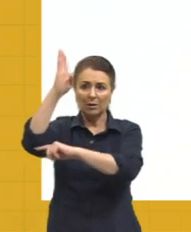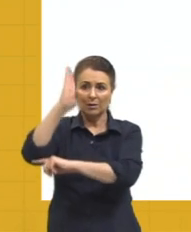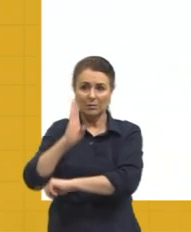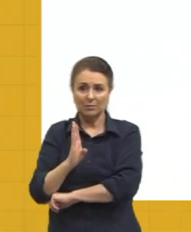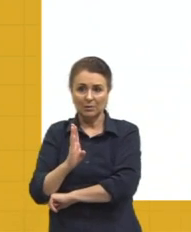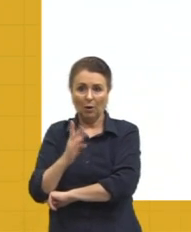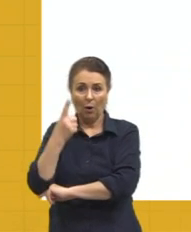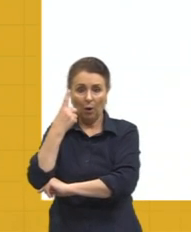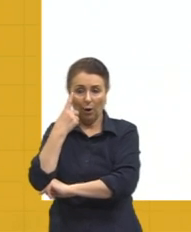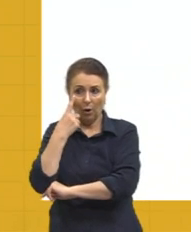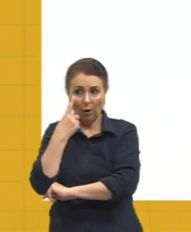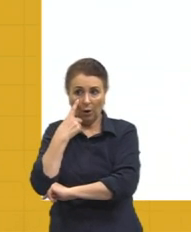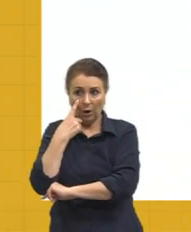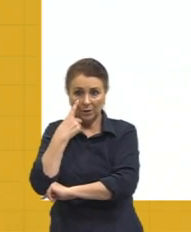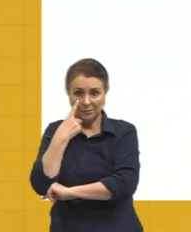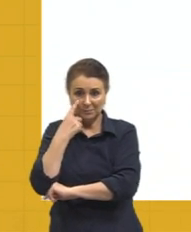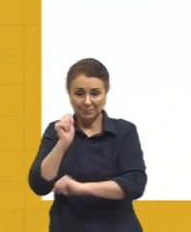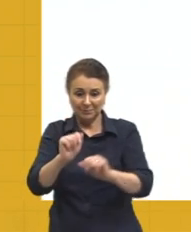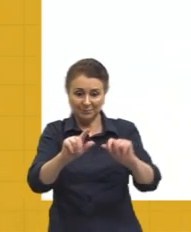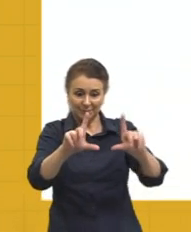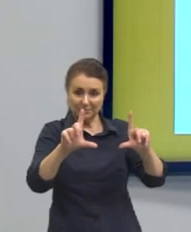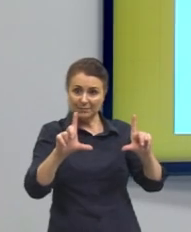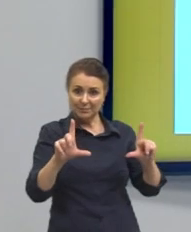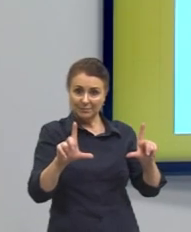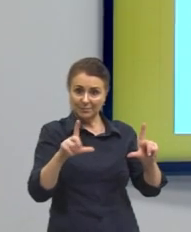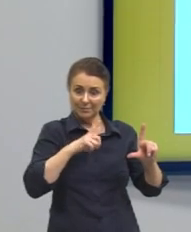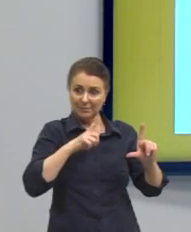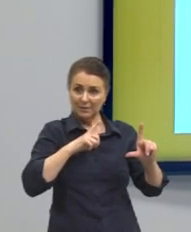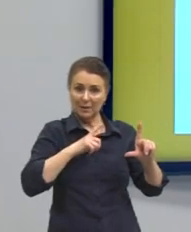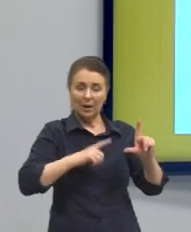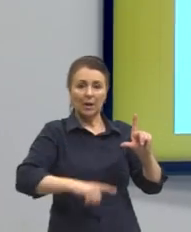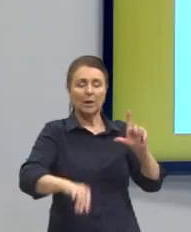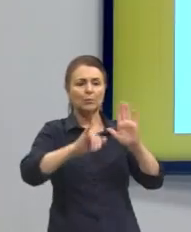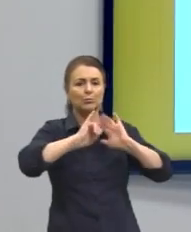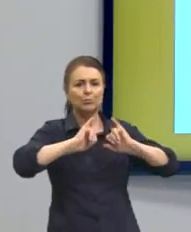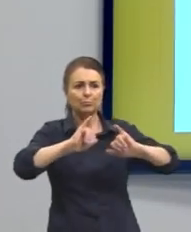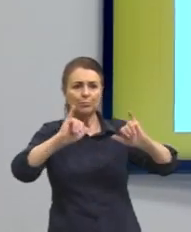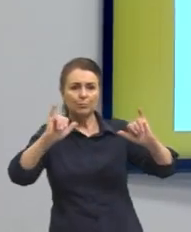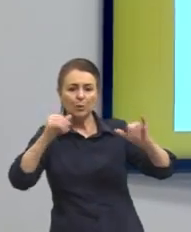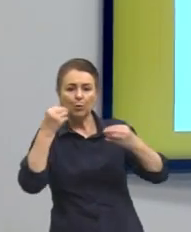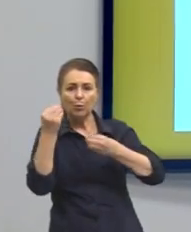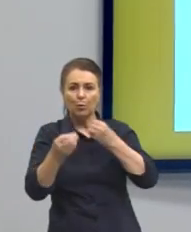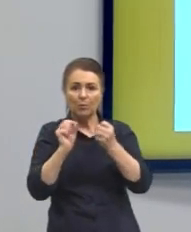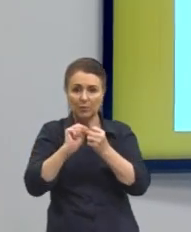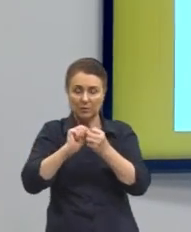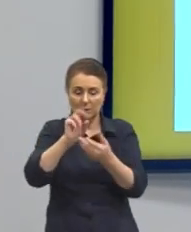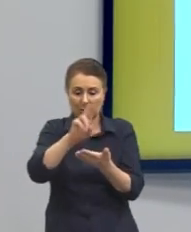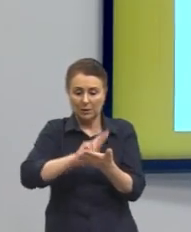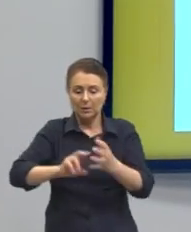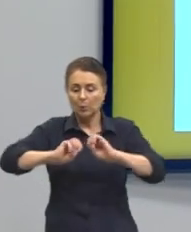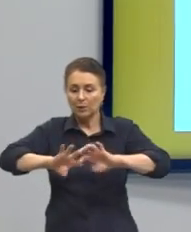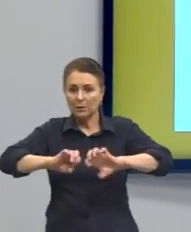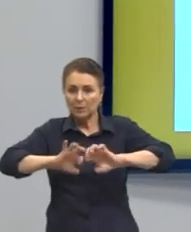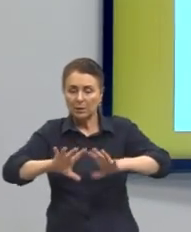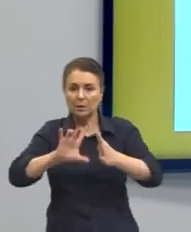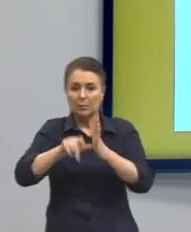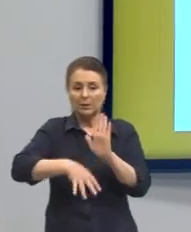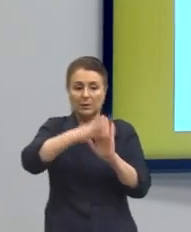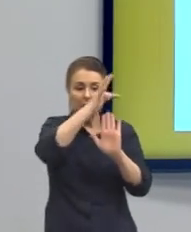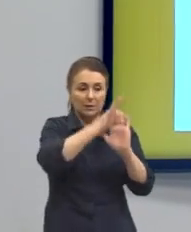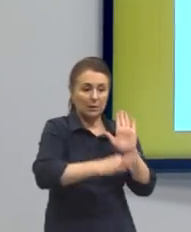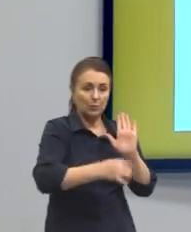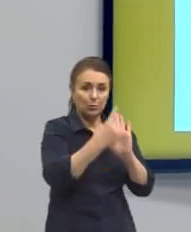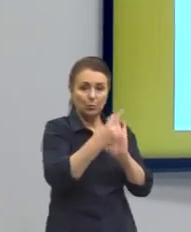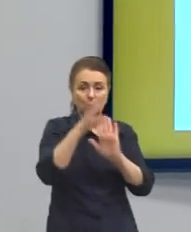embaixo. Na tela, gente tem a imagem lá da prova. Aí, em cima, tem as instruções para a redação, para como fazer a redação. Temos texto 1,